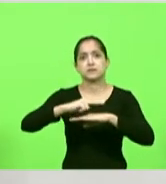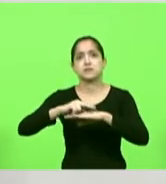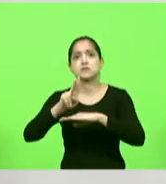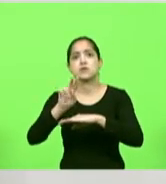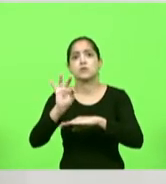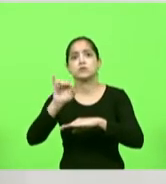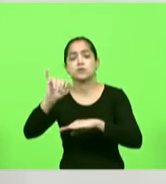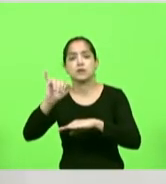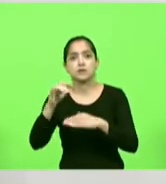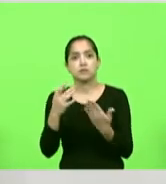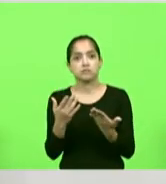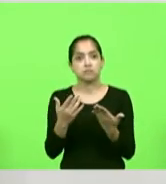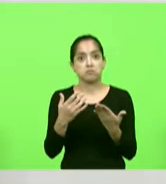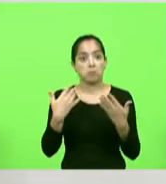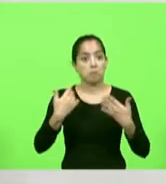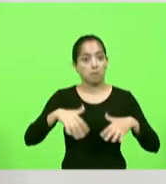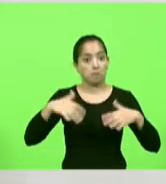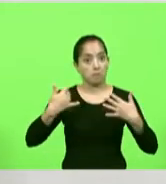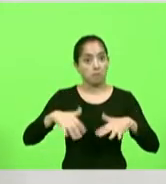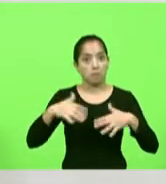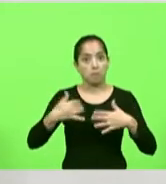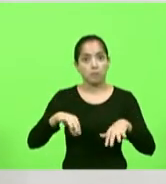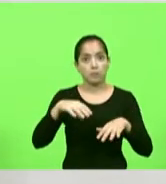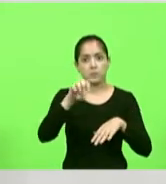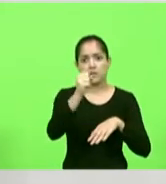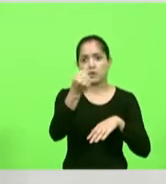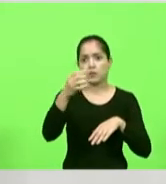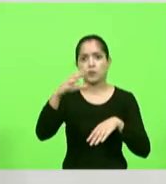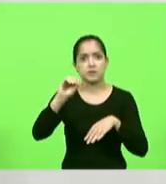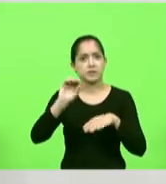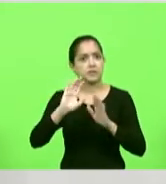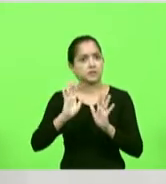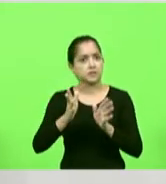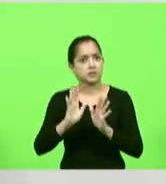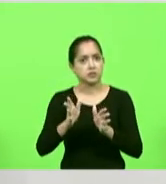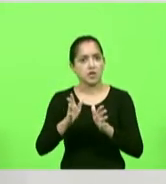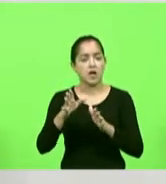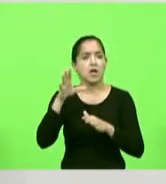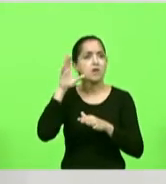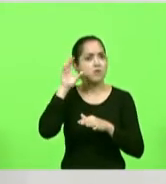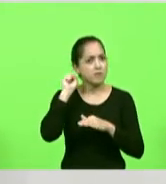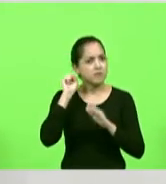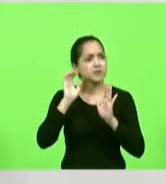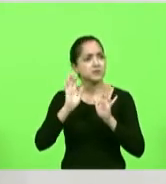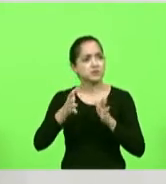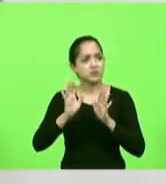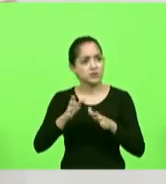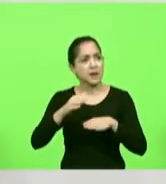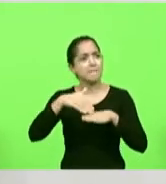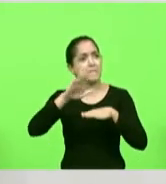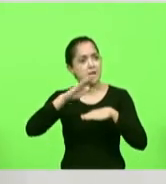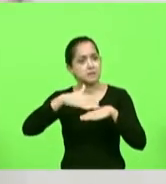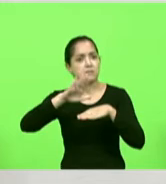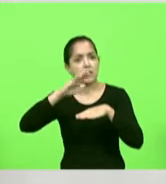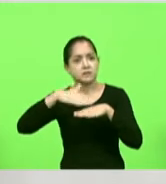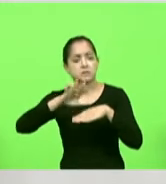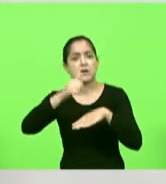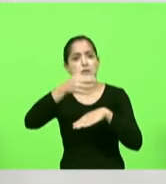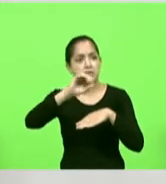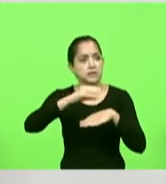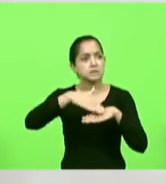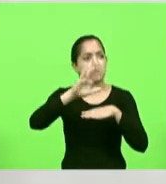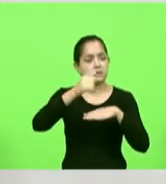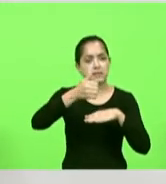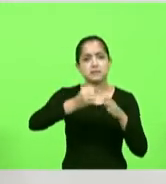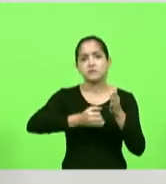eu pensei assim, nossa, deve estar com uns 80 leitos já de UTI, porque eu já ouvi essa, mais 10, mais 10, mais 10, várias